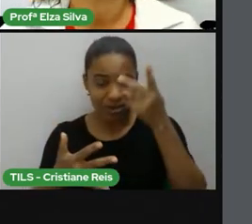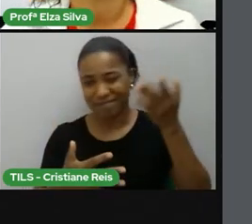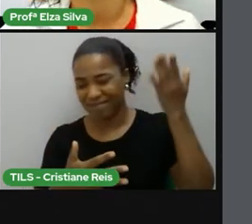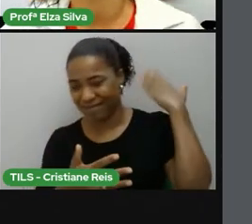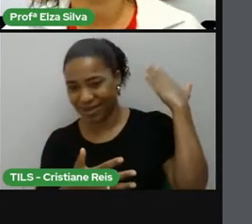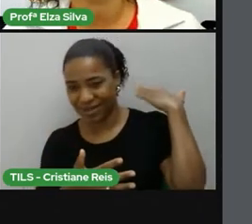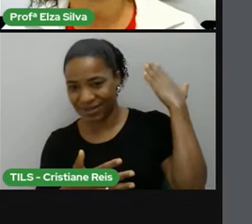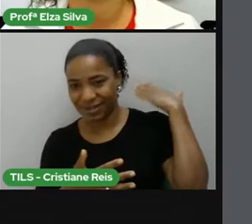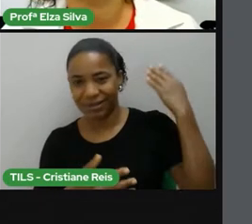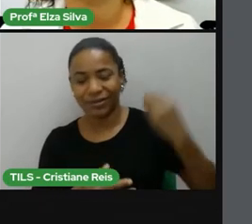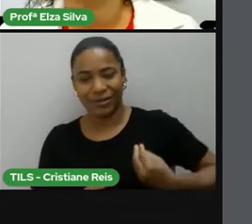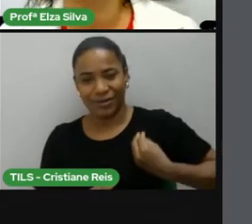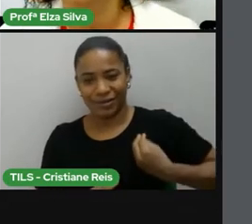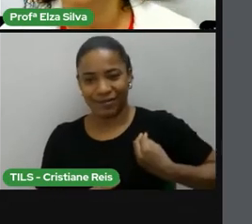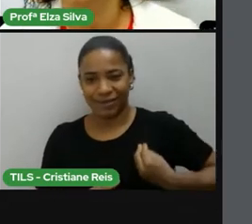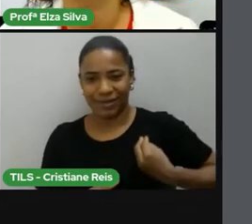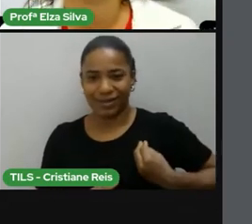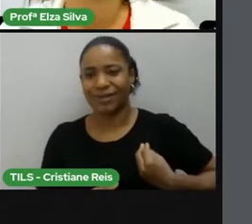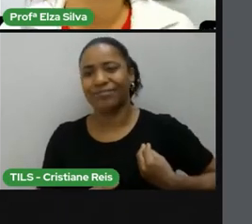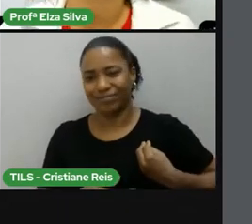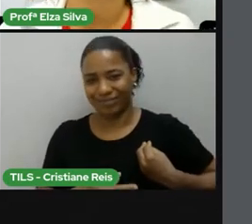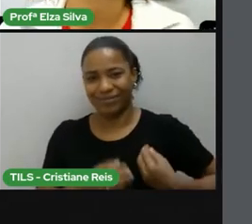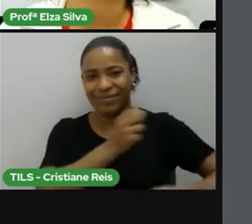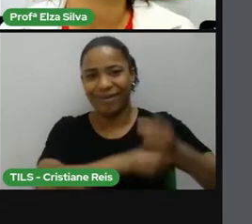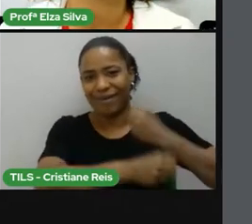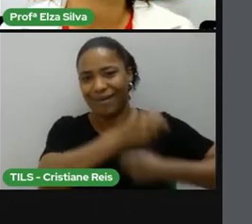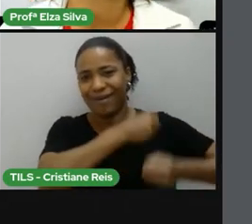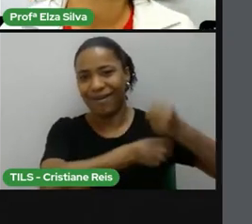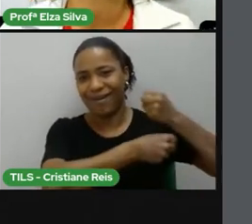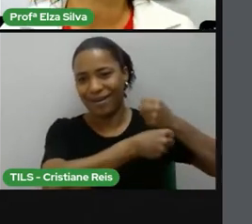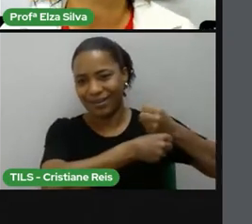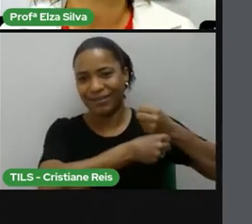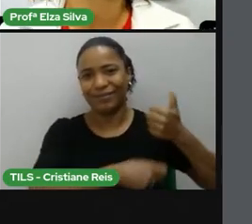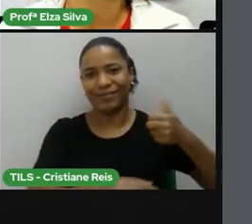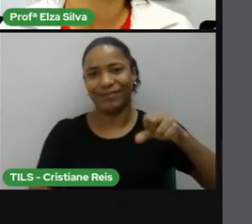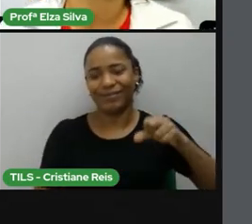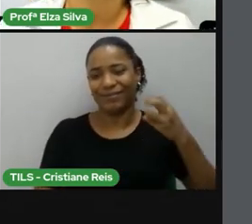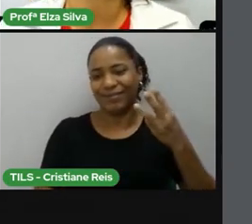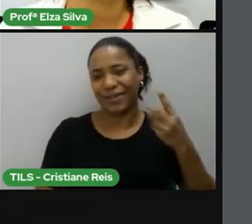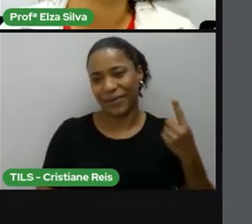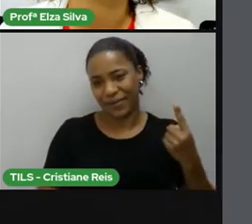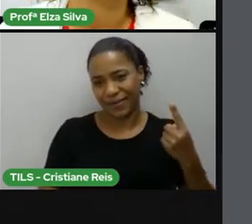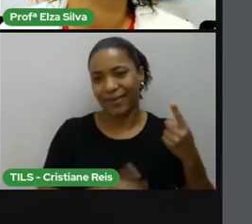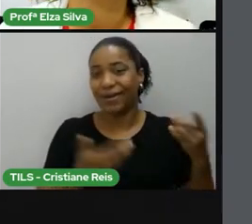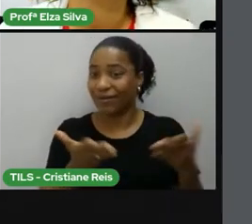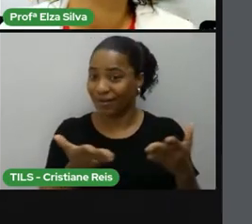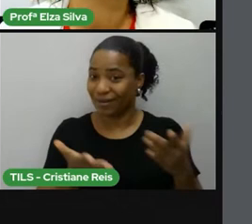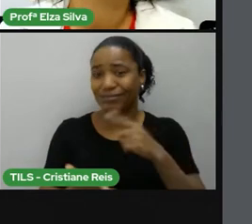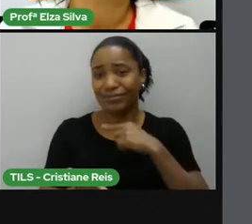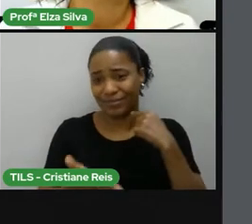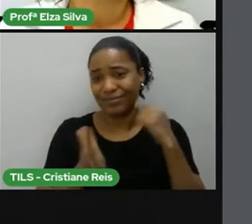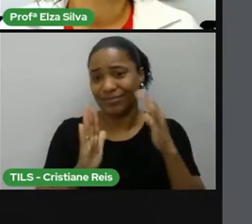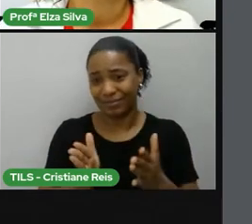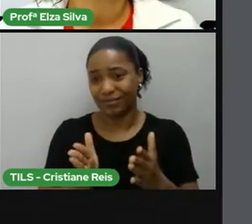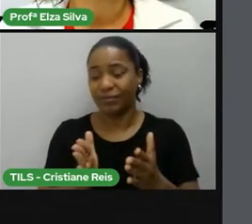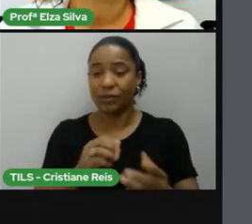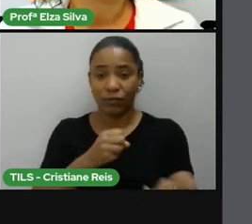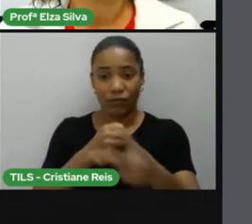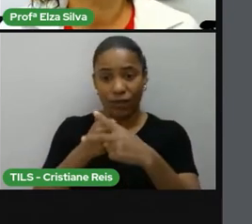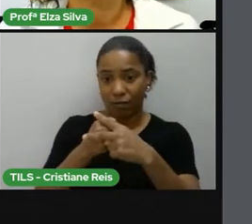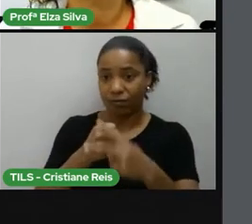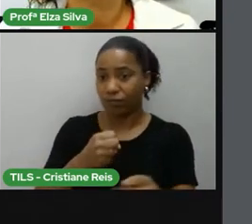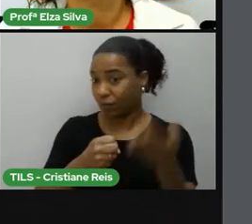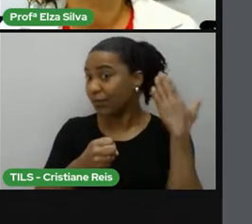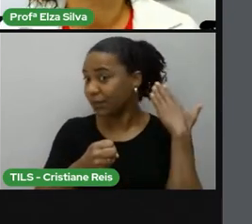a forma verbal predominante que será utilizada será o tempo passado. De